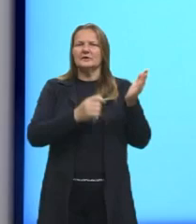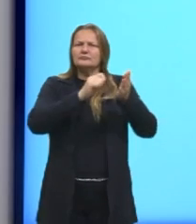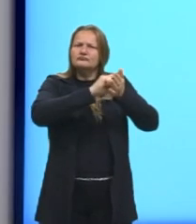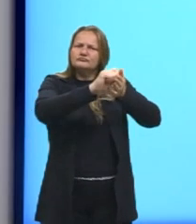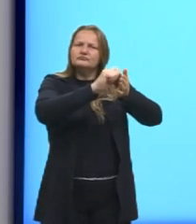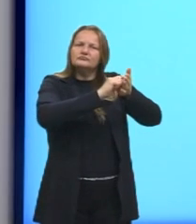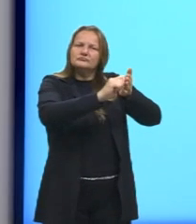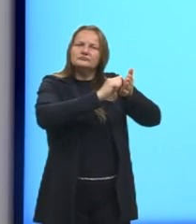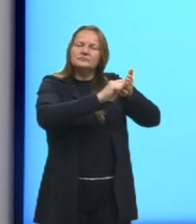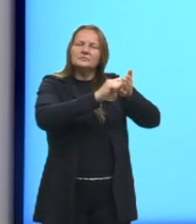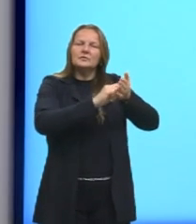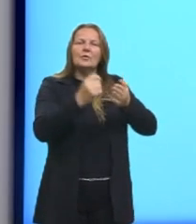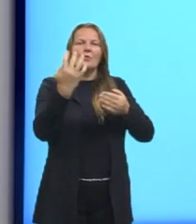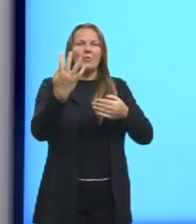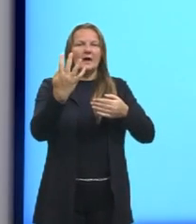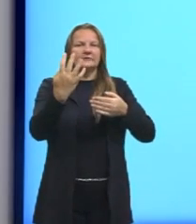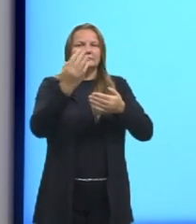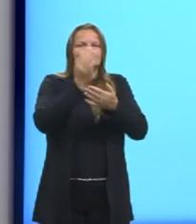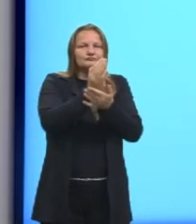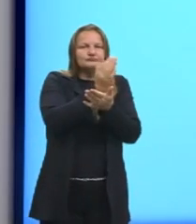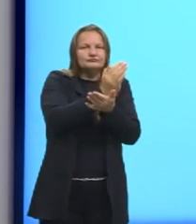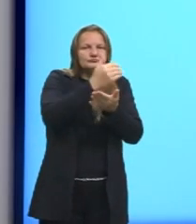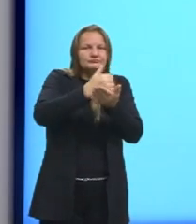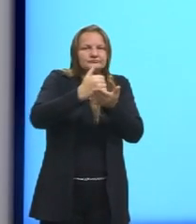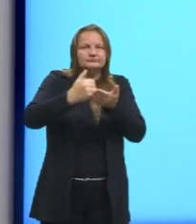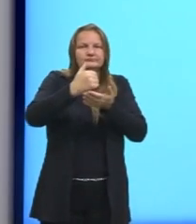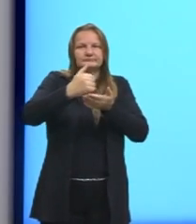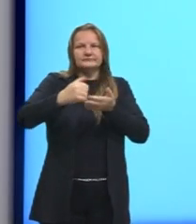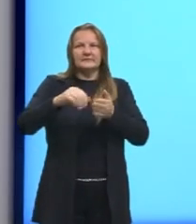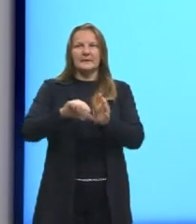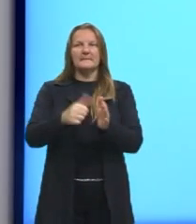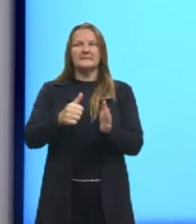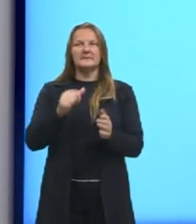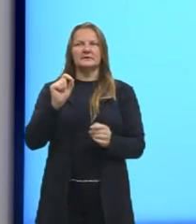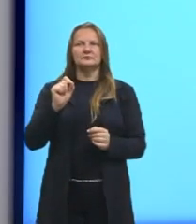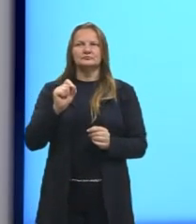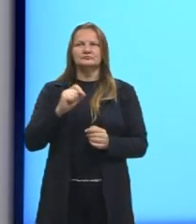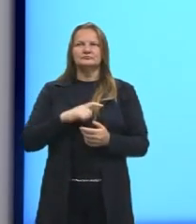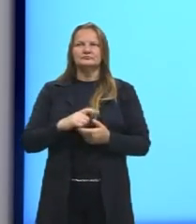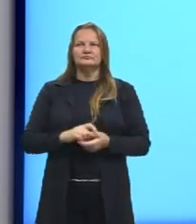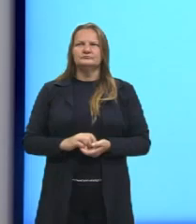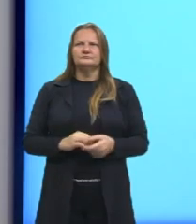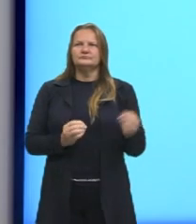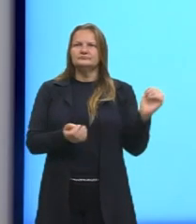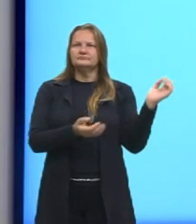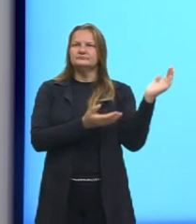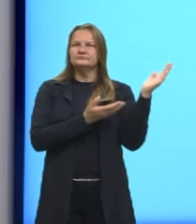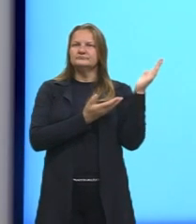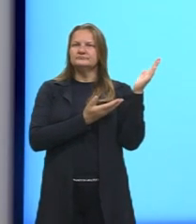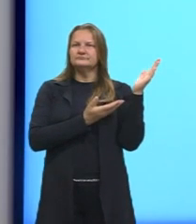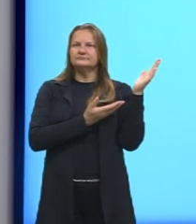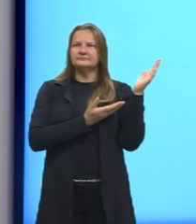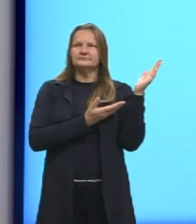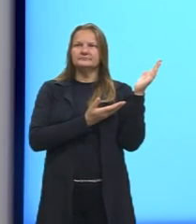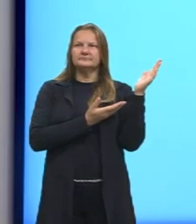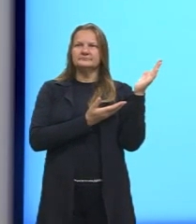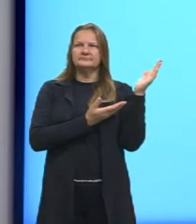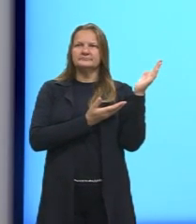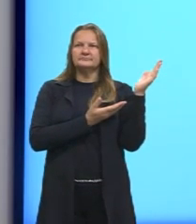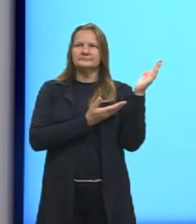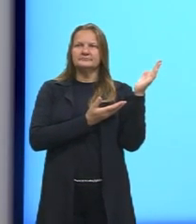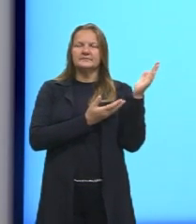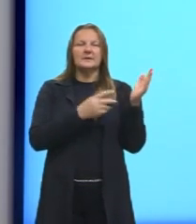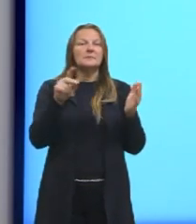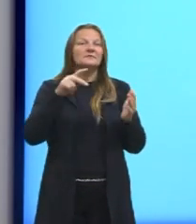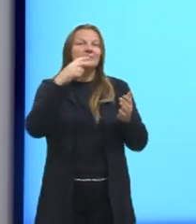quatro partes aqui do texto para vocês. A primeira diz assim, We are now a nation obsessed with the cult of celebrity. O